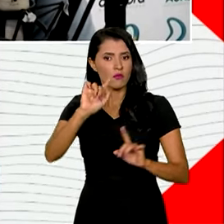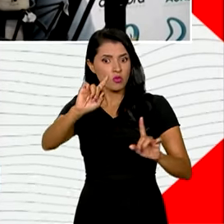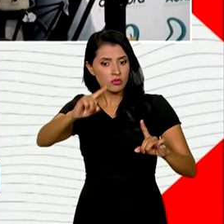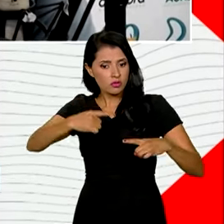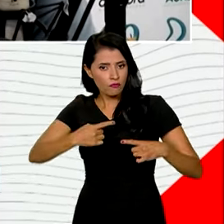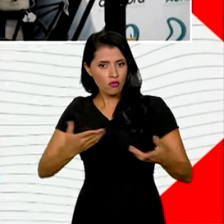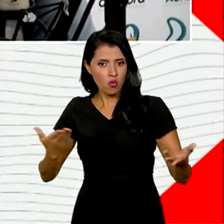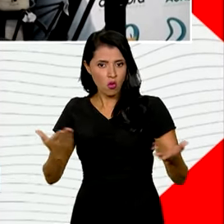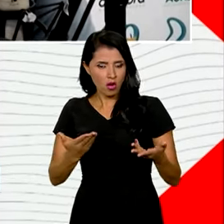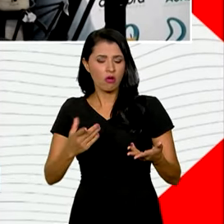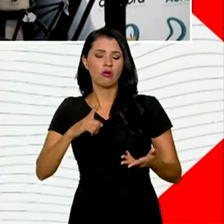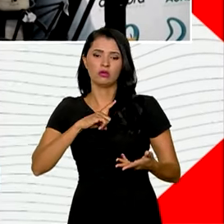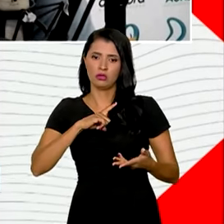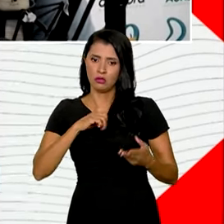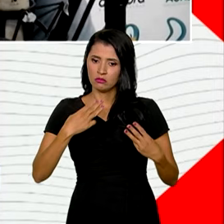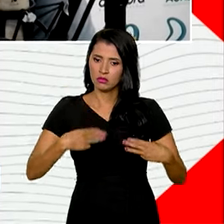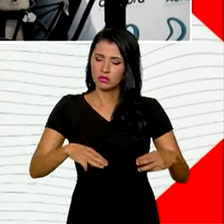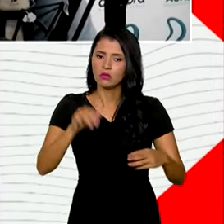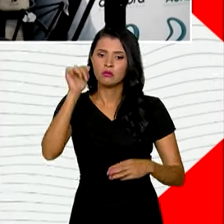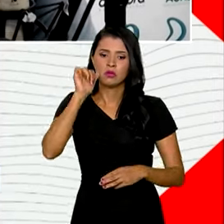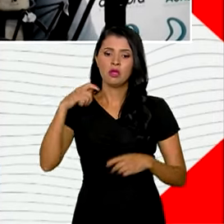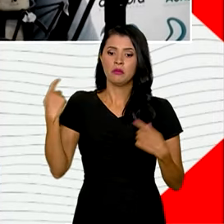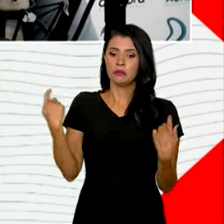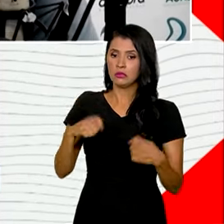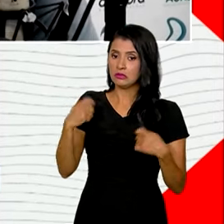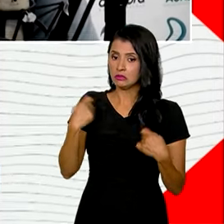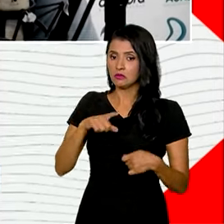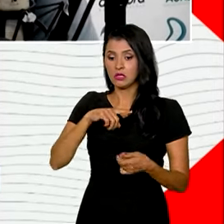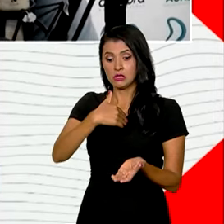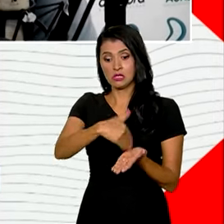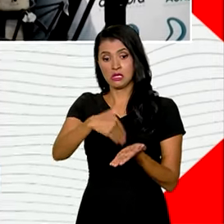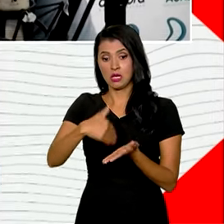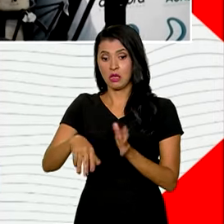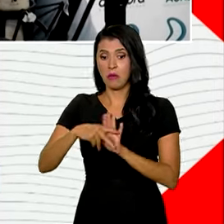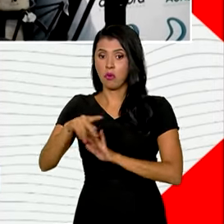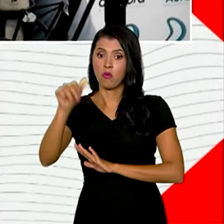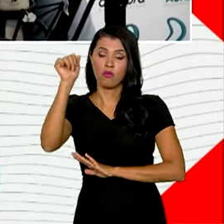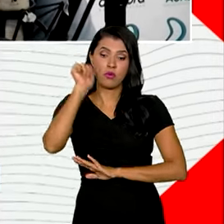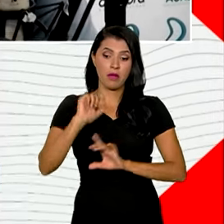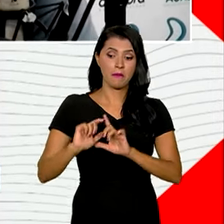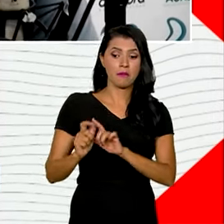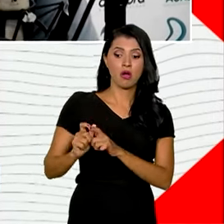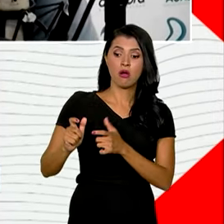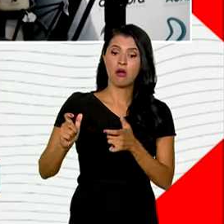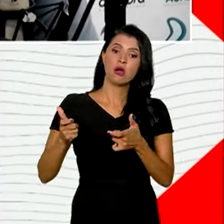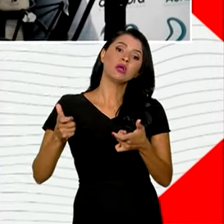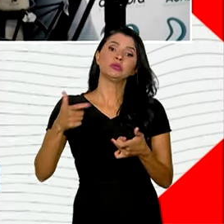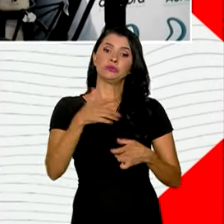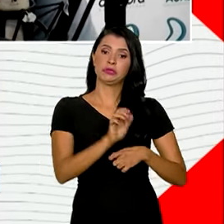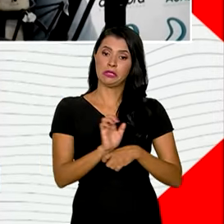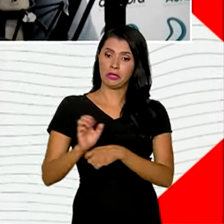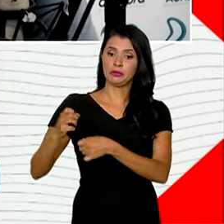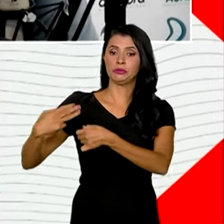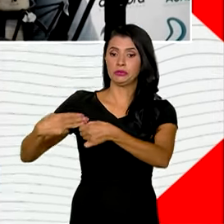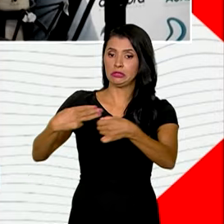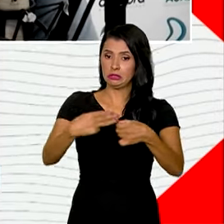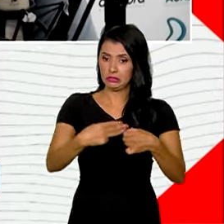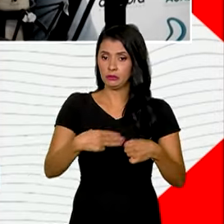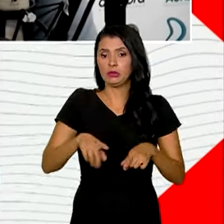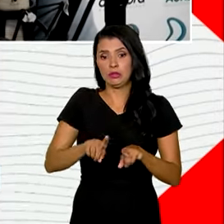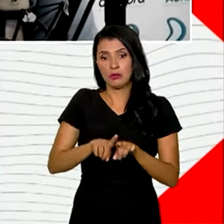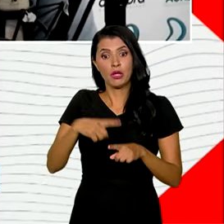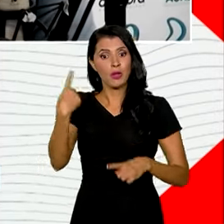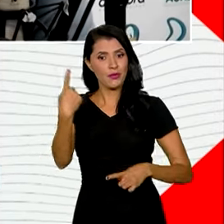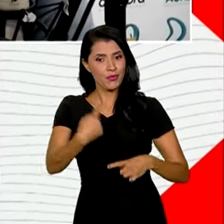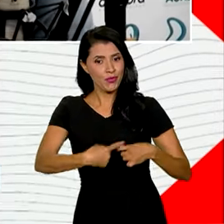colocado pelo Ministério das Mulheres, nós precisamos ter secretarias de mulheres na maioria dos estados e dos municípios brasileiros,